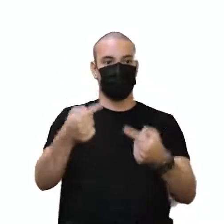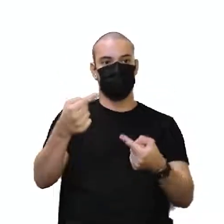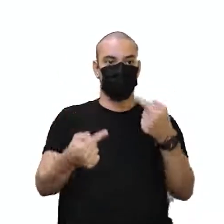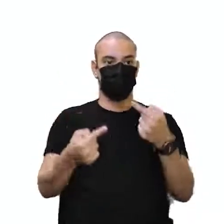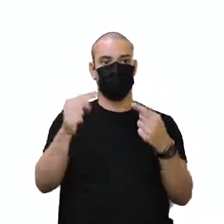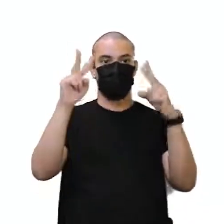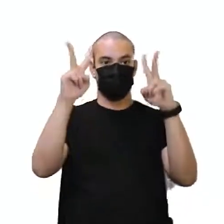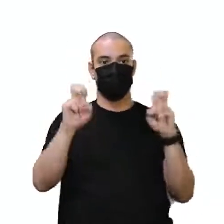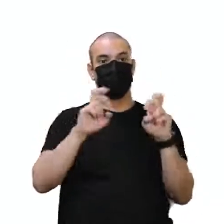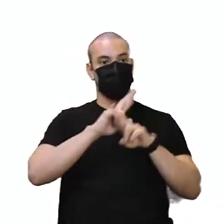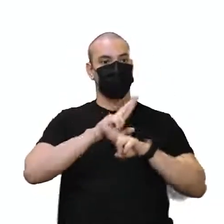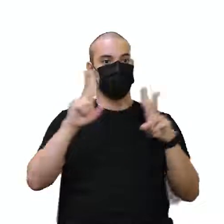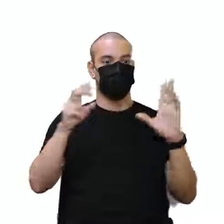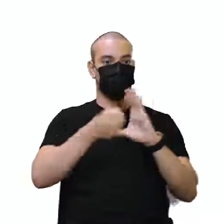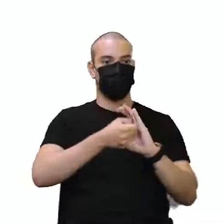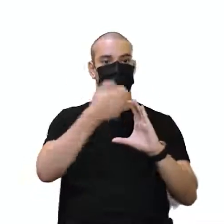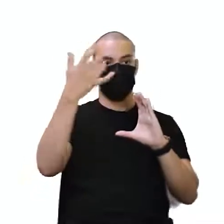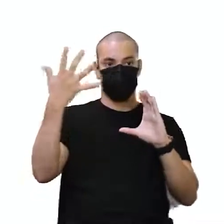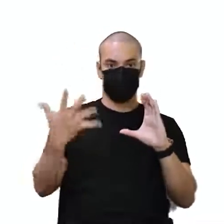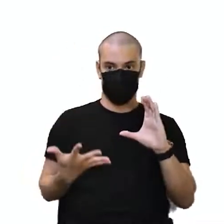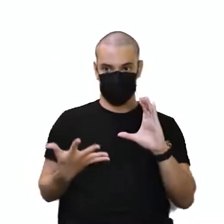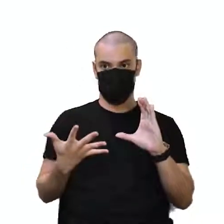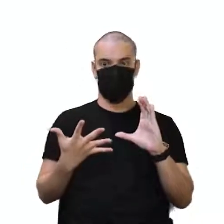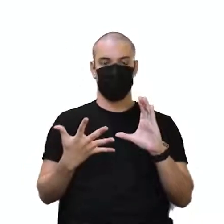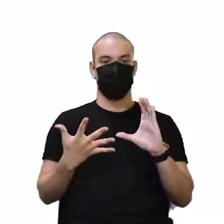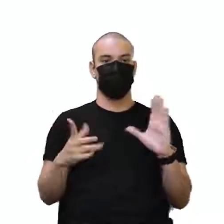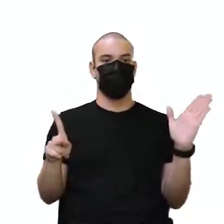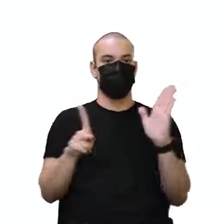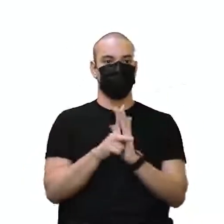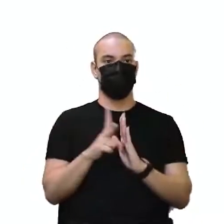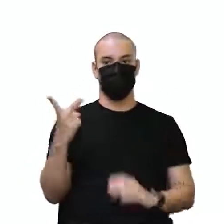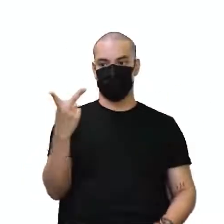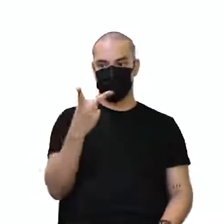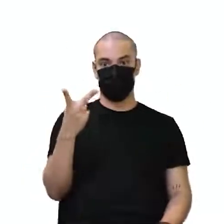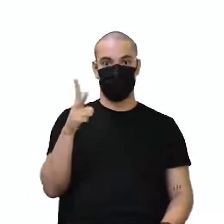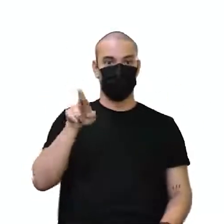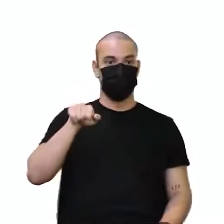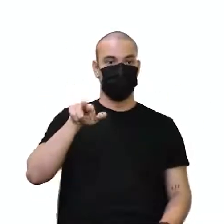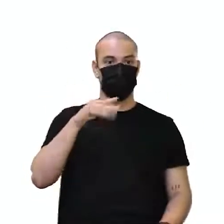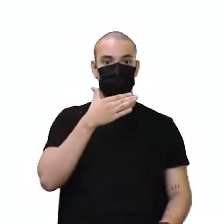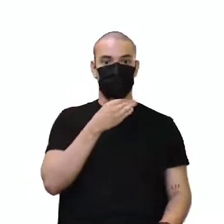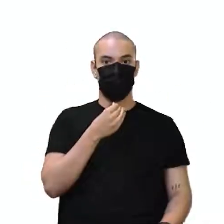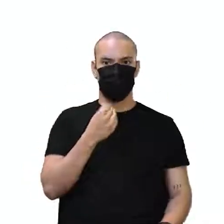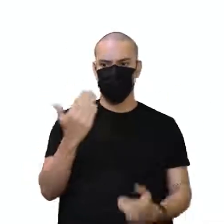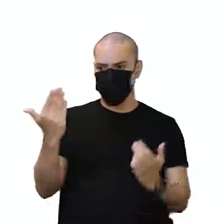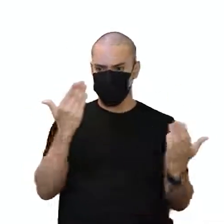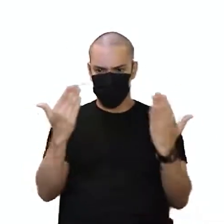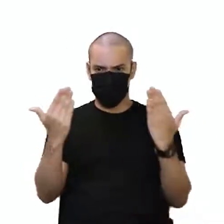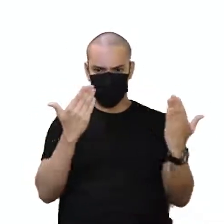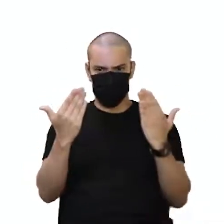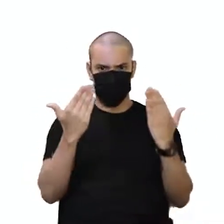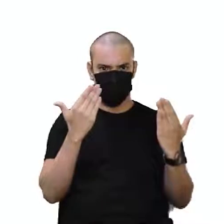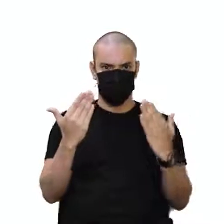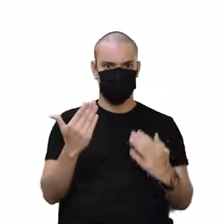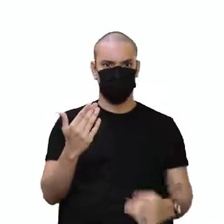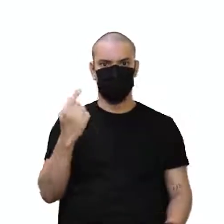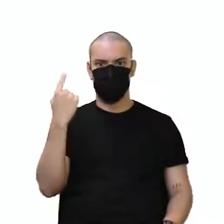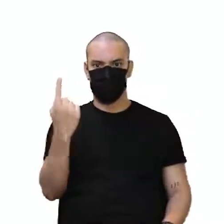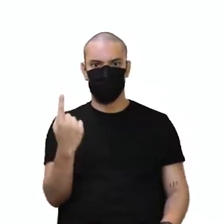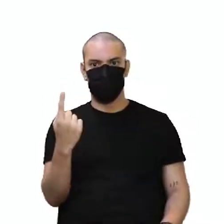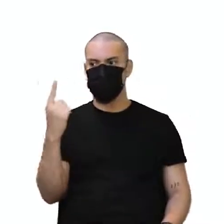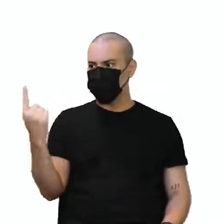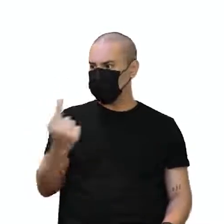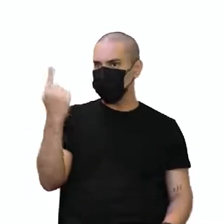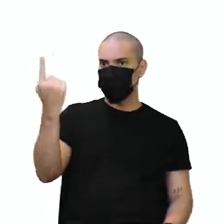sobre a diferença das características físicas dos irmãos. Tem quando a gente vai ficar se comparando, né? Compara a altura,